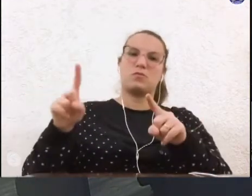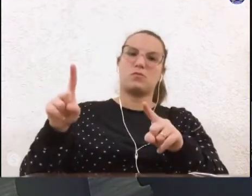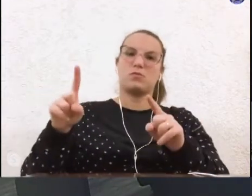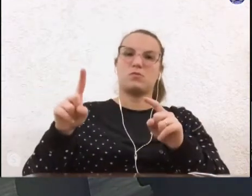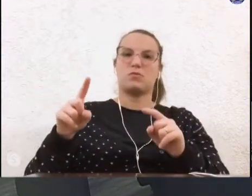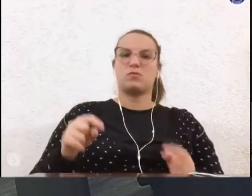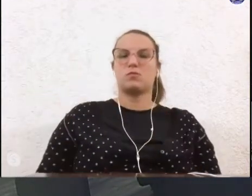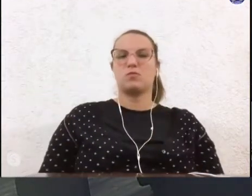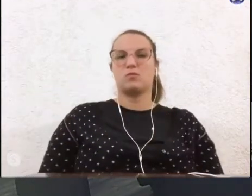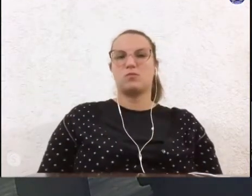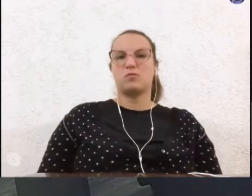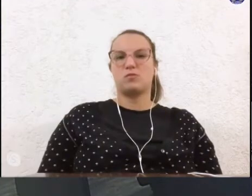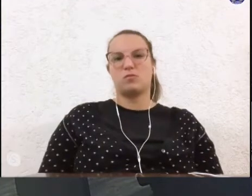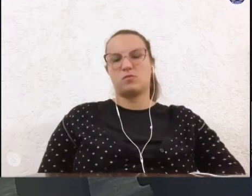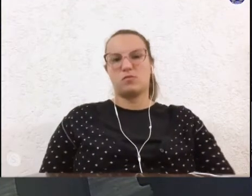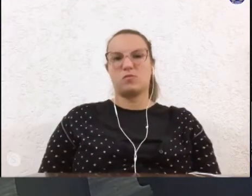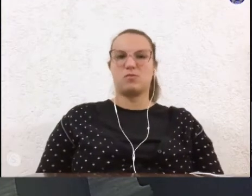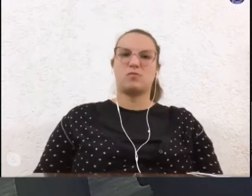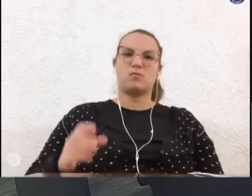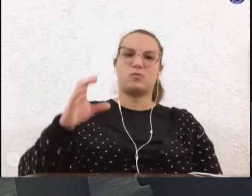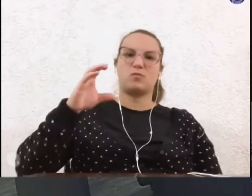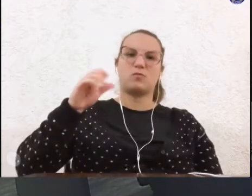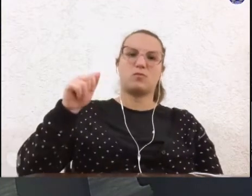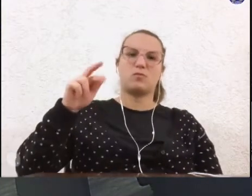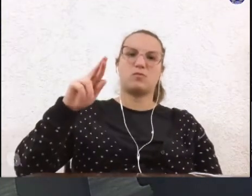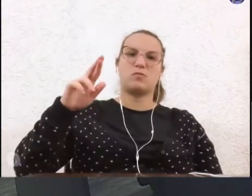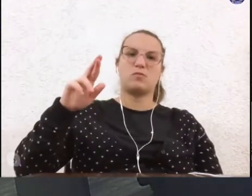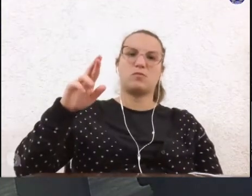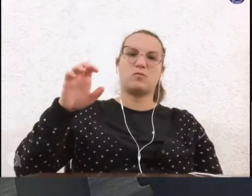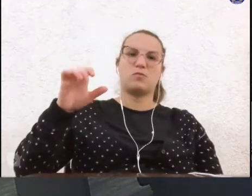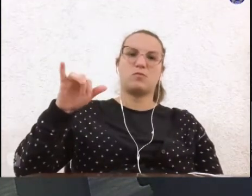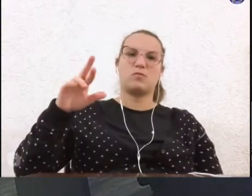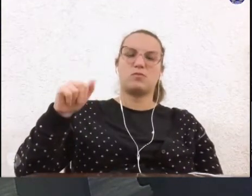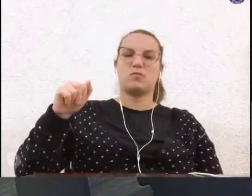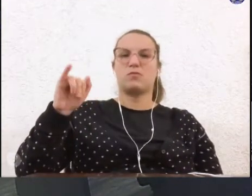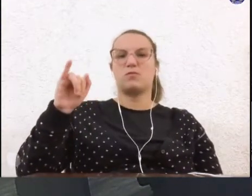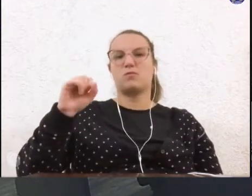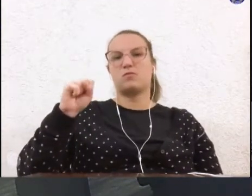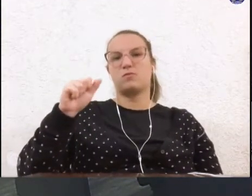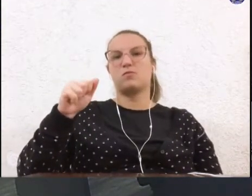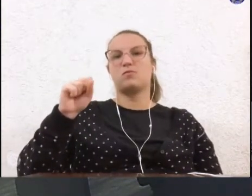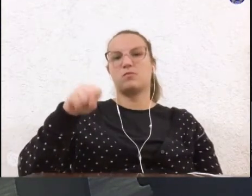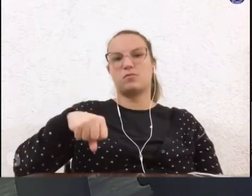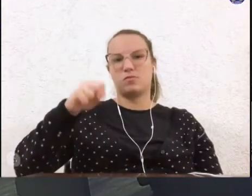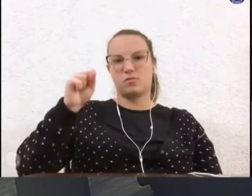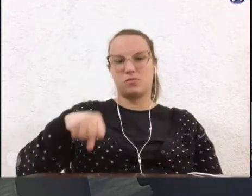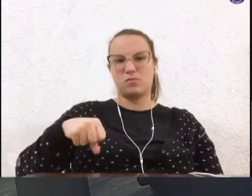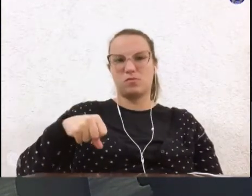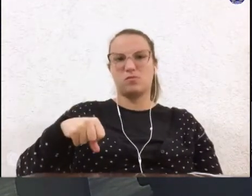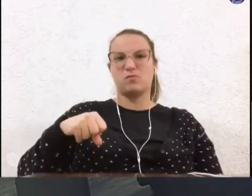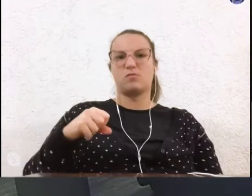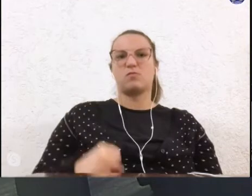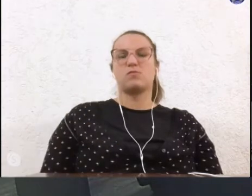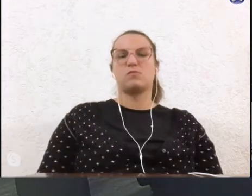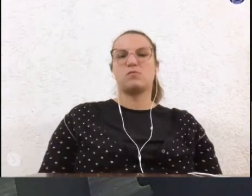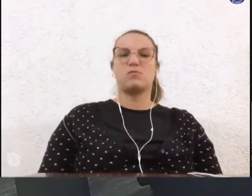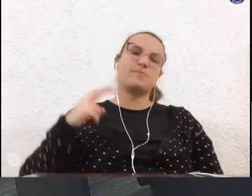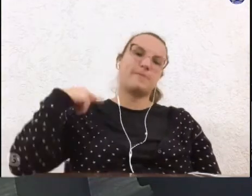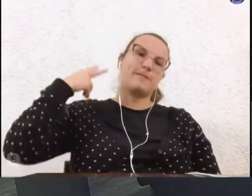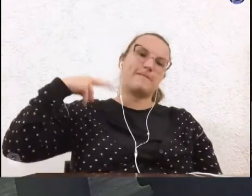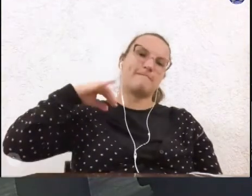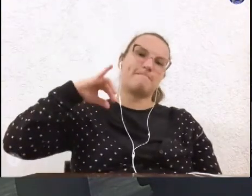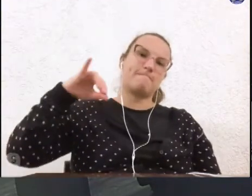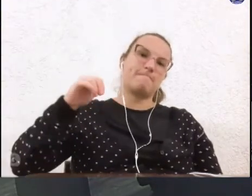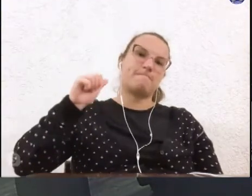vereador carreira então vereador israel israelis colino sim vereadora jamila